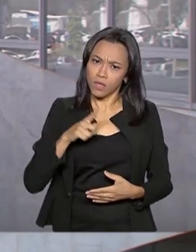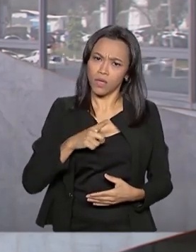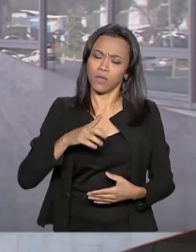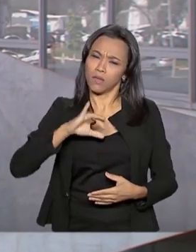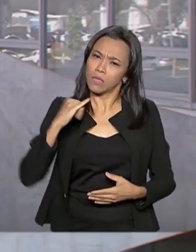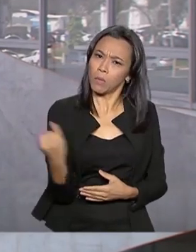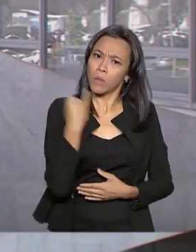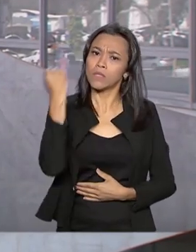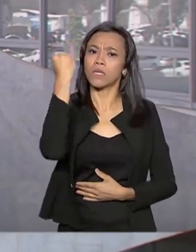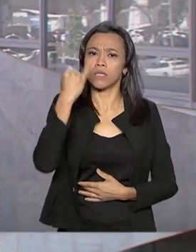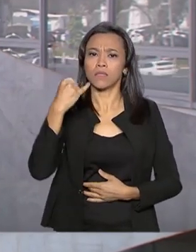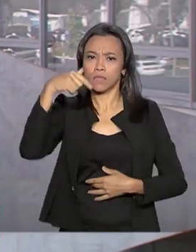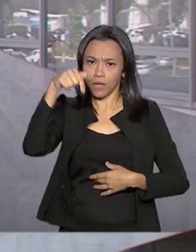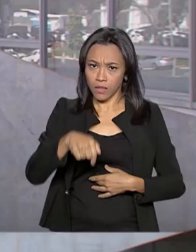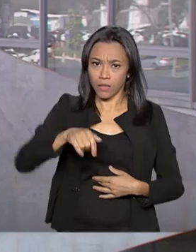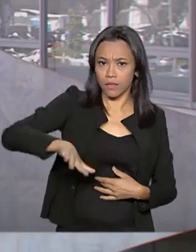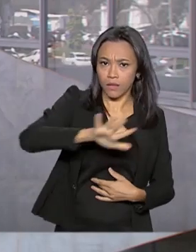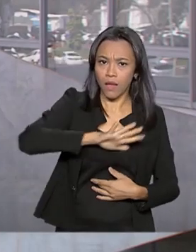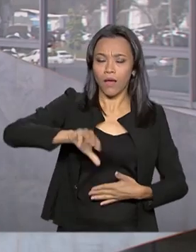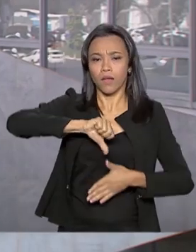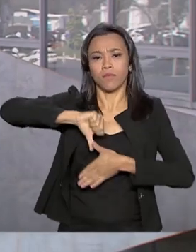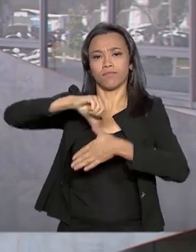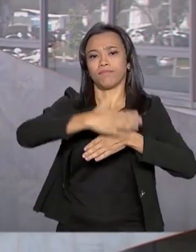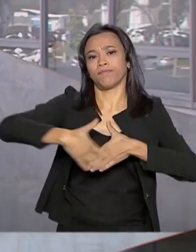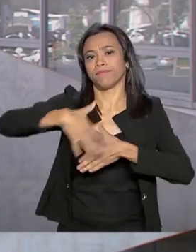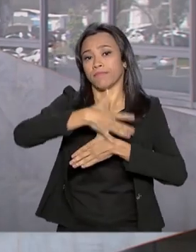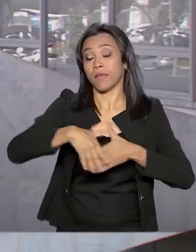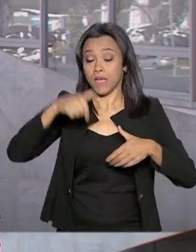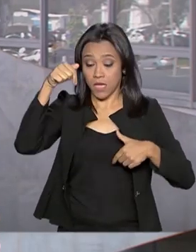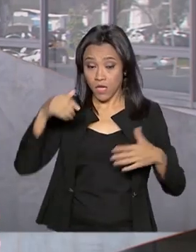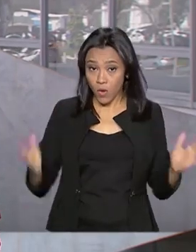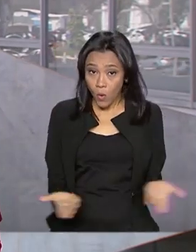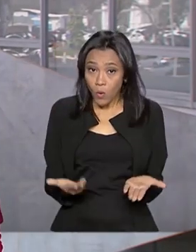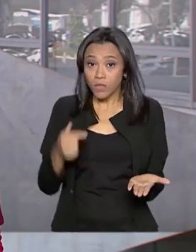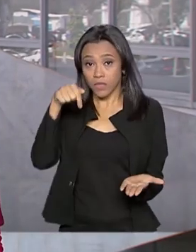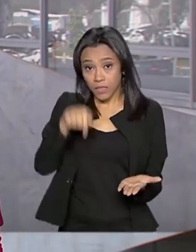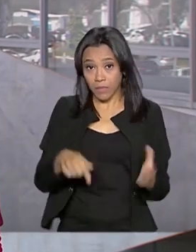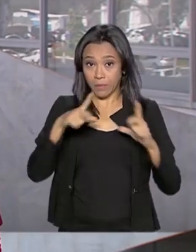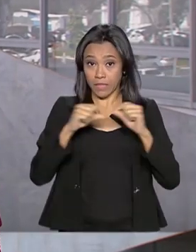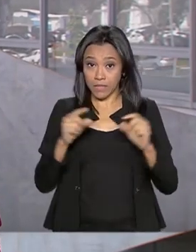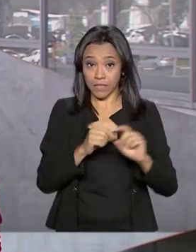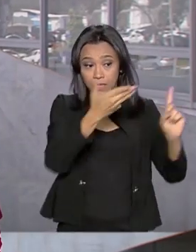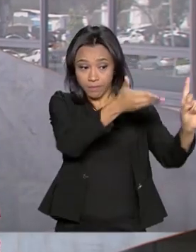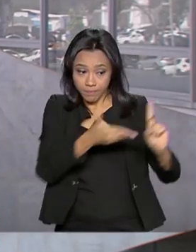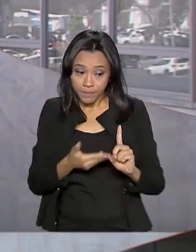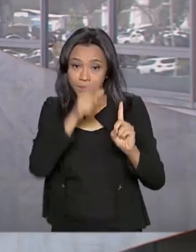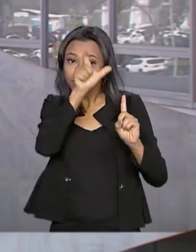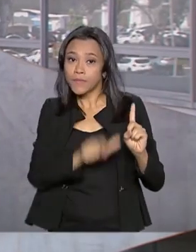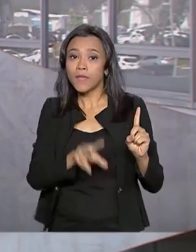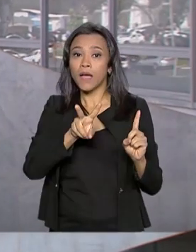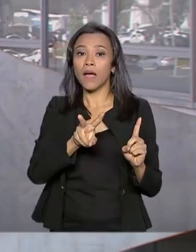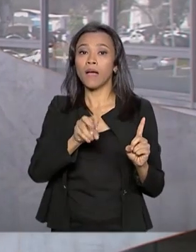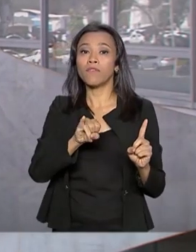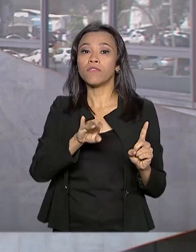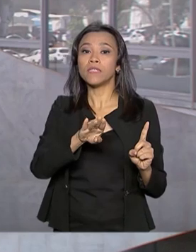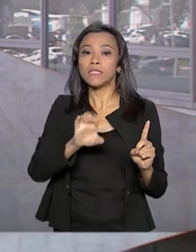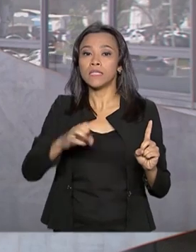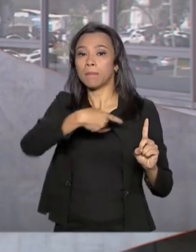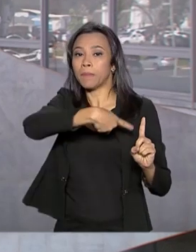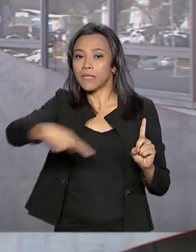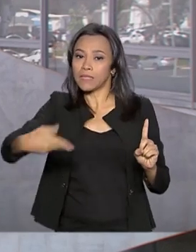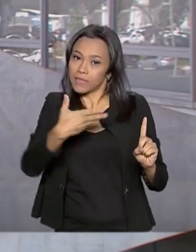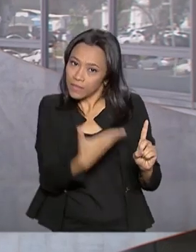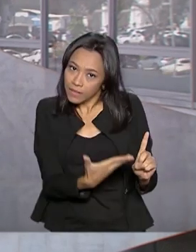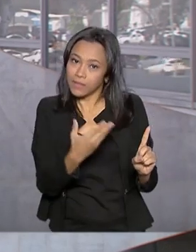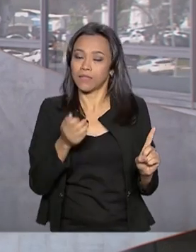aqui na região. E hoje, aqui em Brasília, a vice-presidente da Argentina, Gabriela Amiquete, vai ser